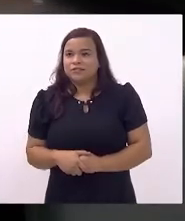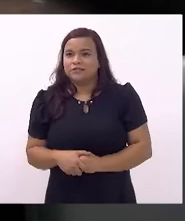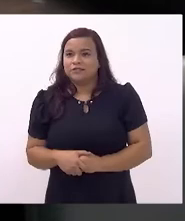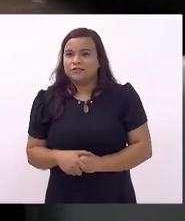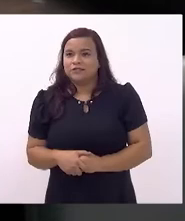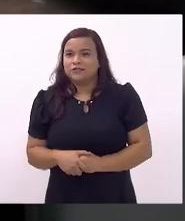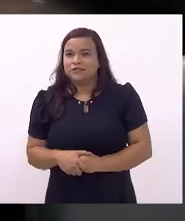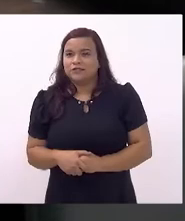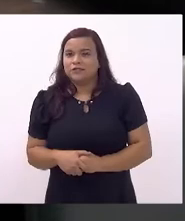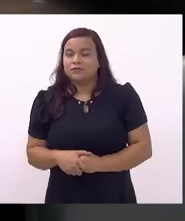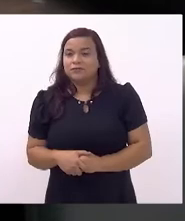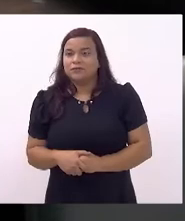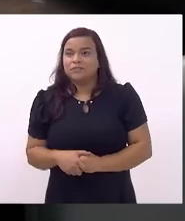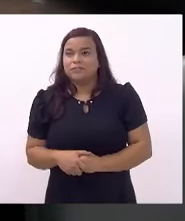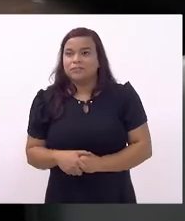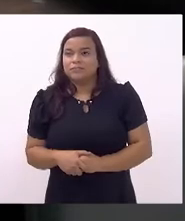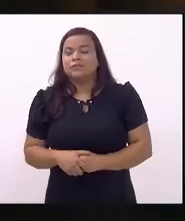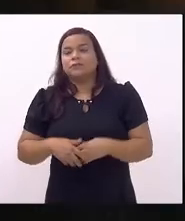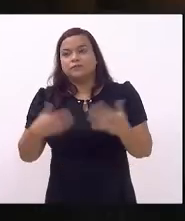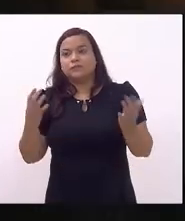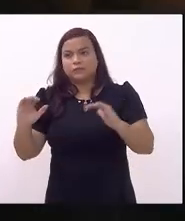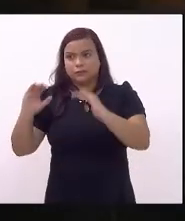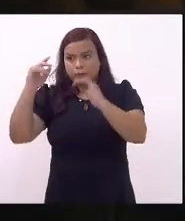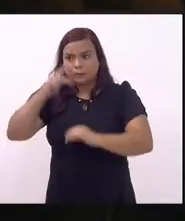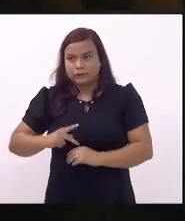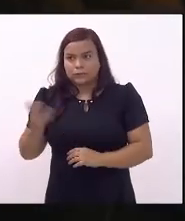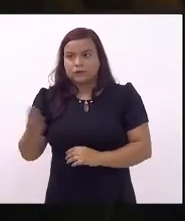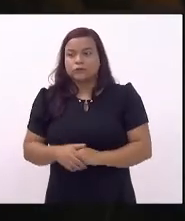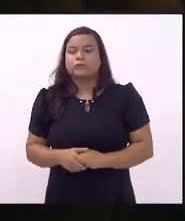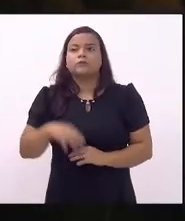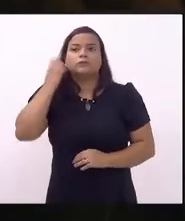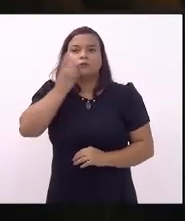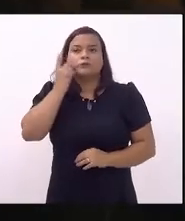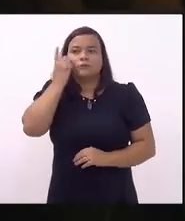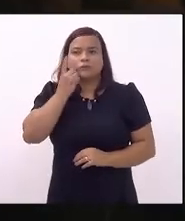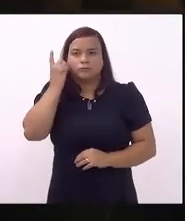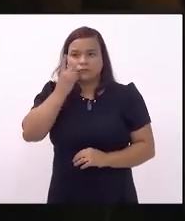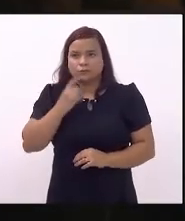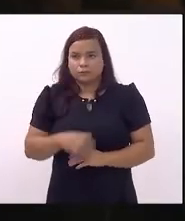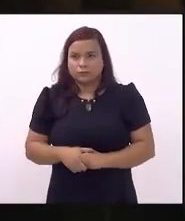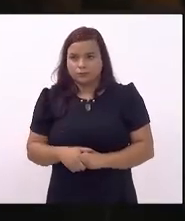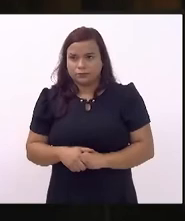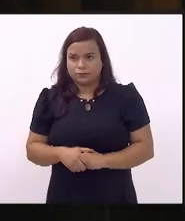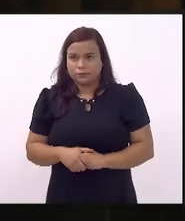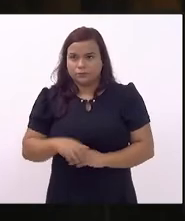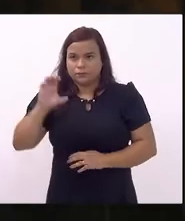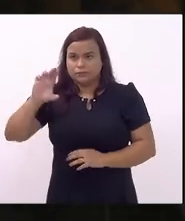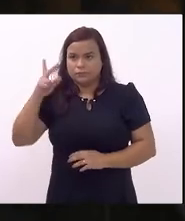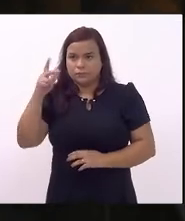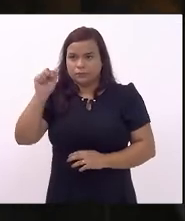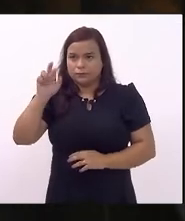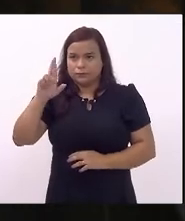senhor presidente deputado Charles